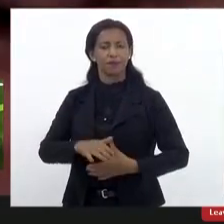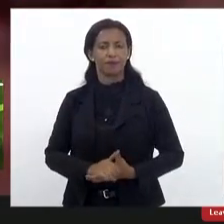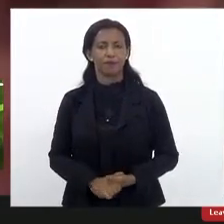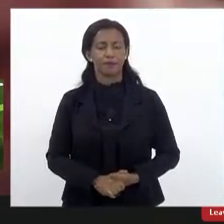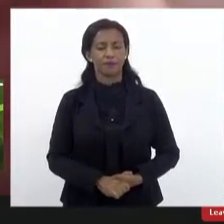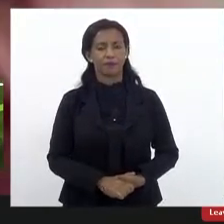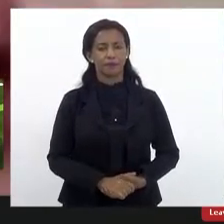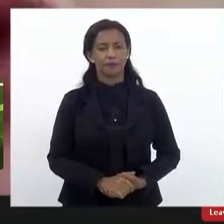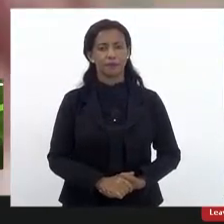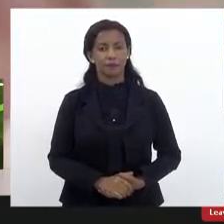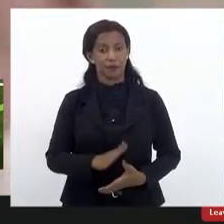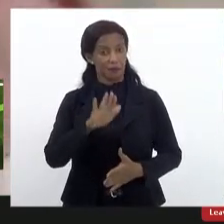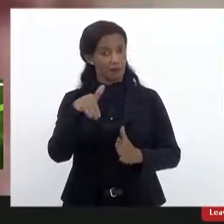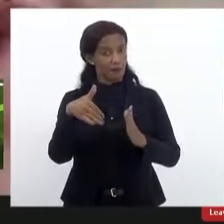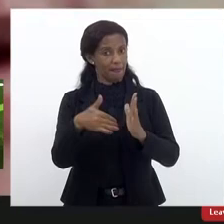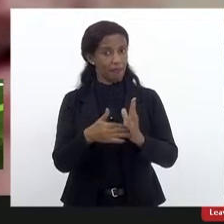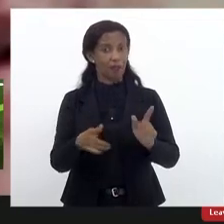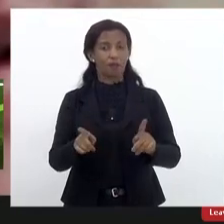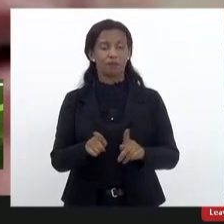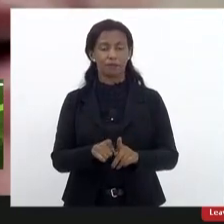E, por último,